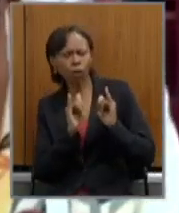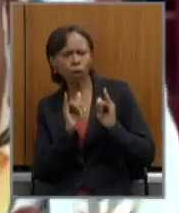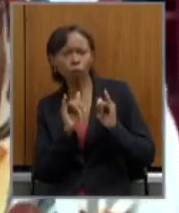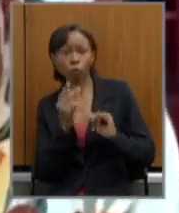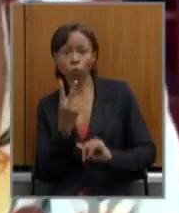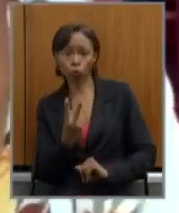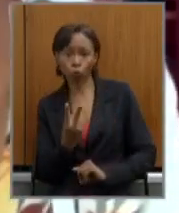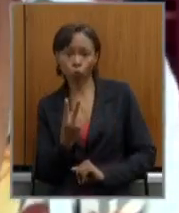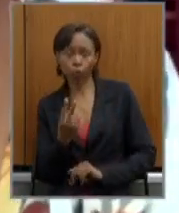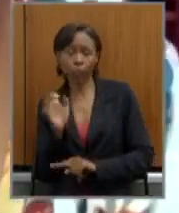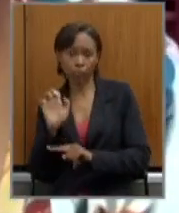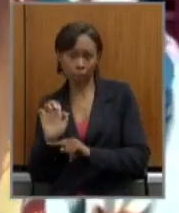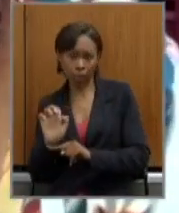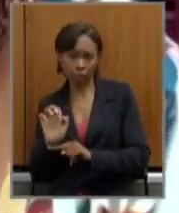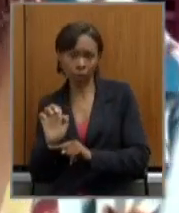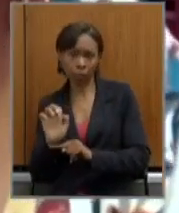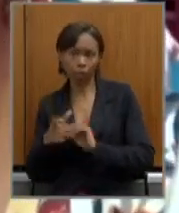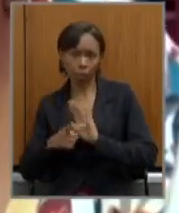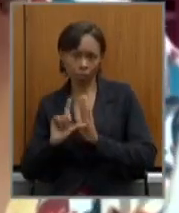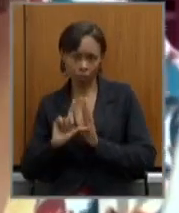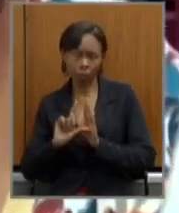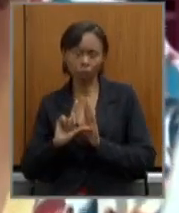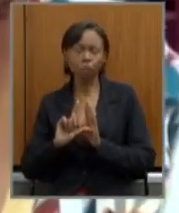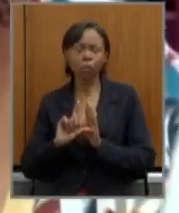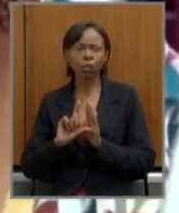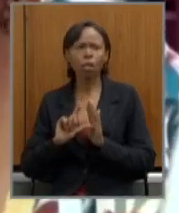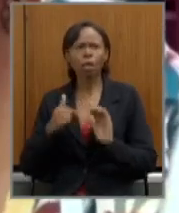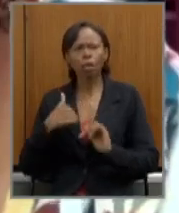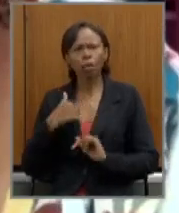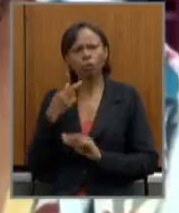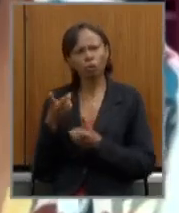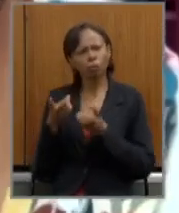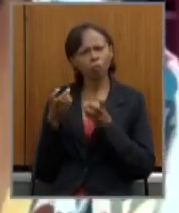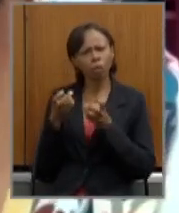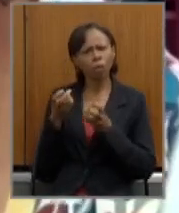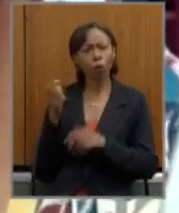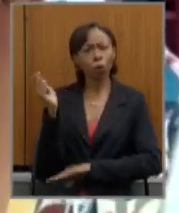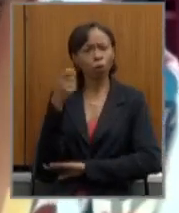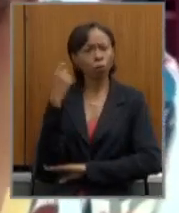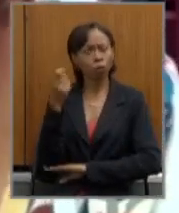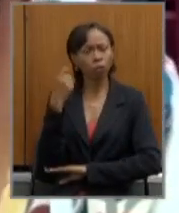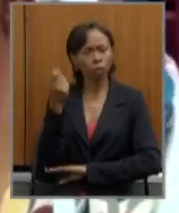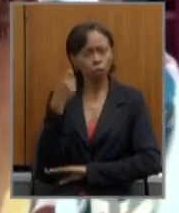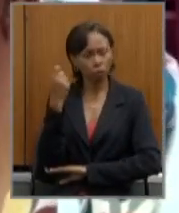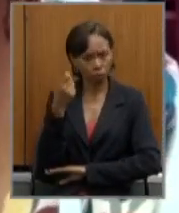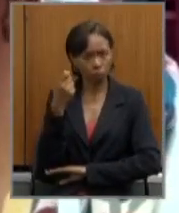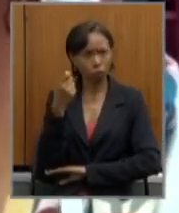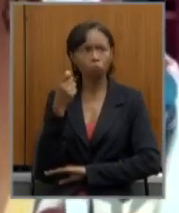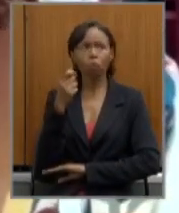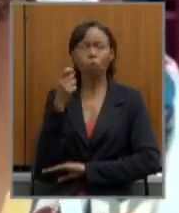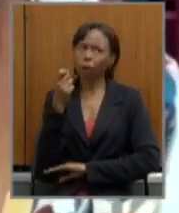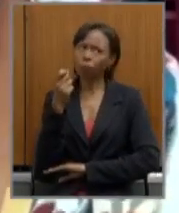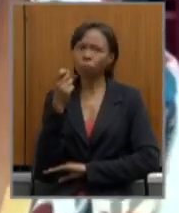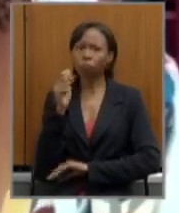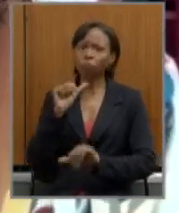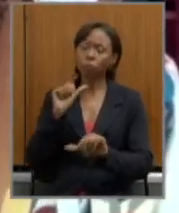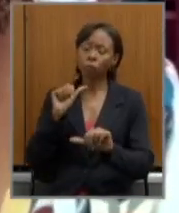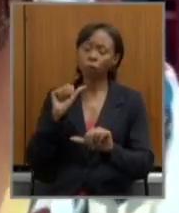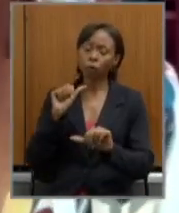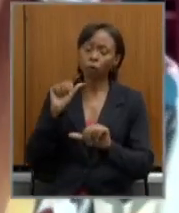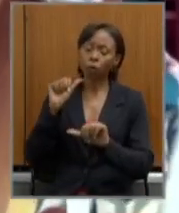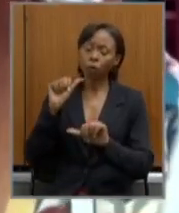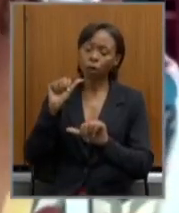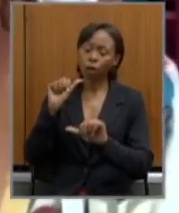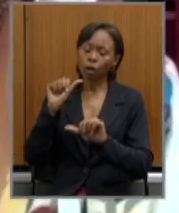estados o que na minha opinião ficou muito claro que o Rio Grande do Sul ele faz uma transposição da reforma do governo federal